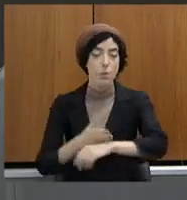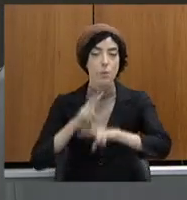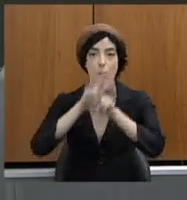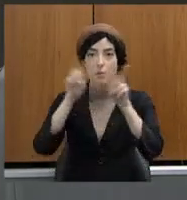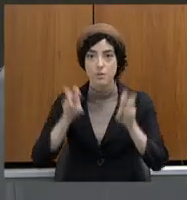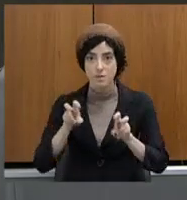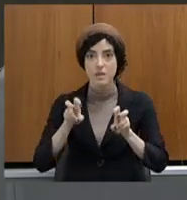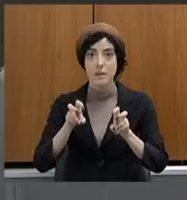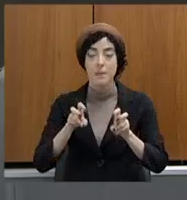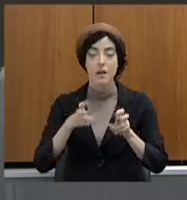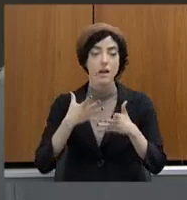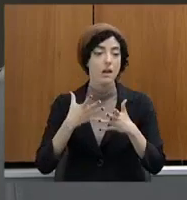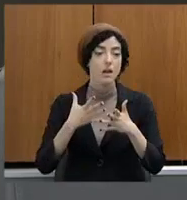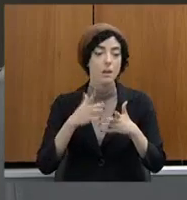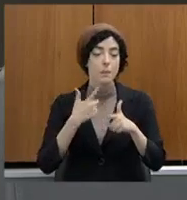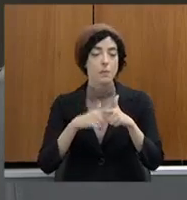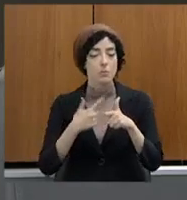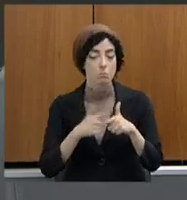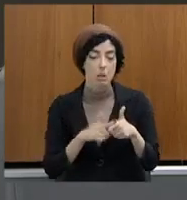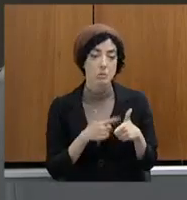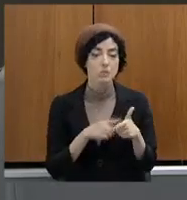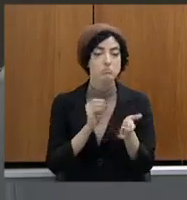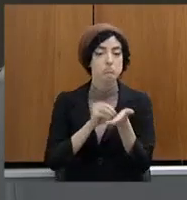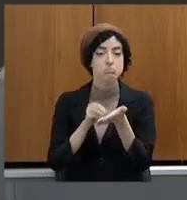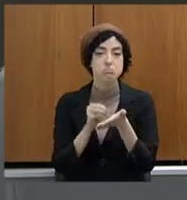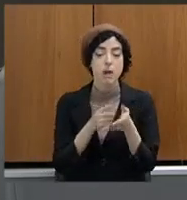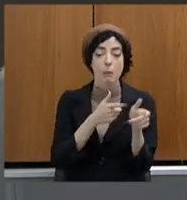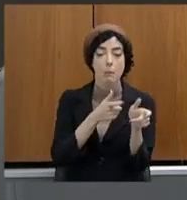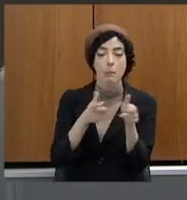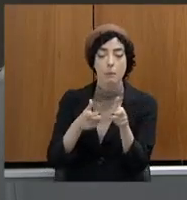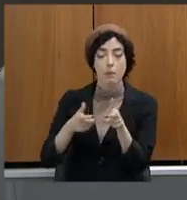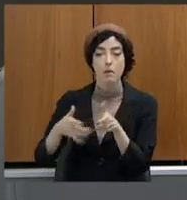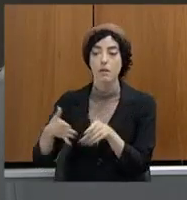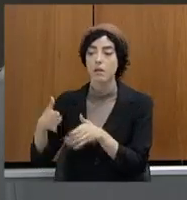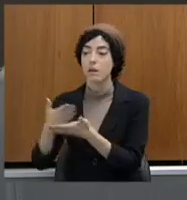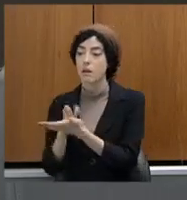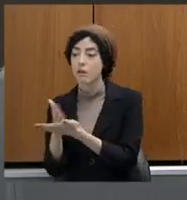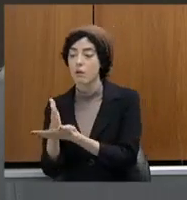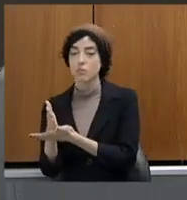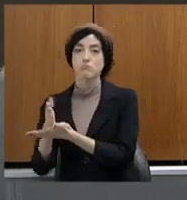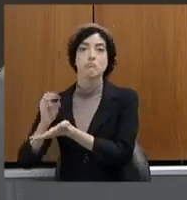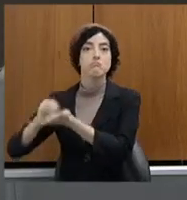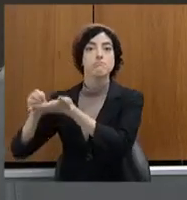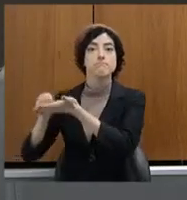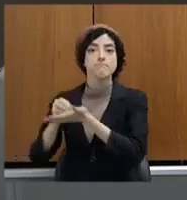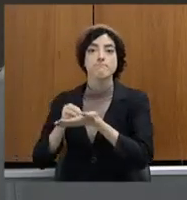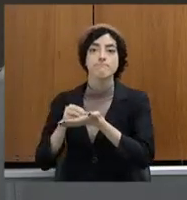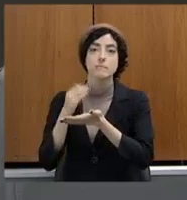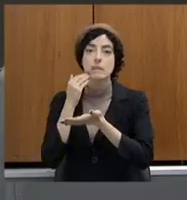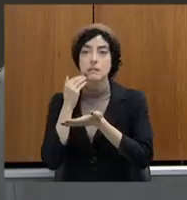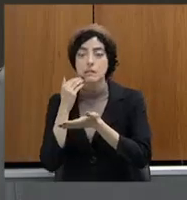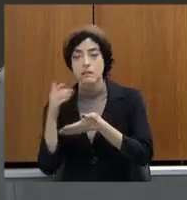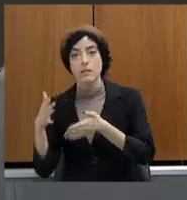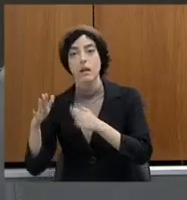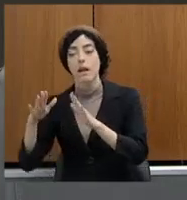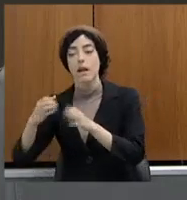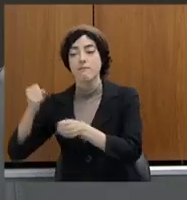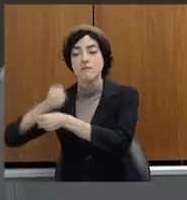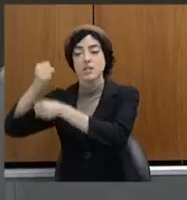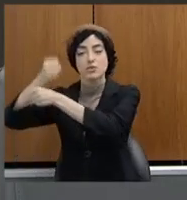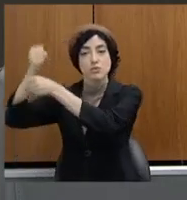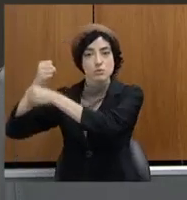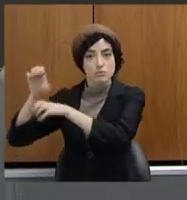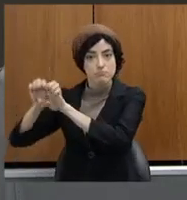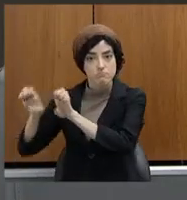de armamento, de viatura, em alguns lugares tem problema de infraestrutura, mas um problema que é constante em quase todas as delegacias que a gente tem a